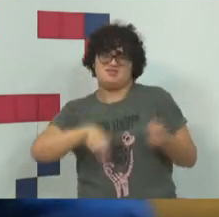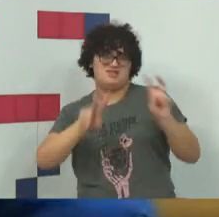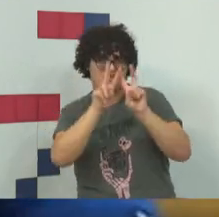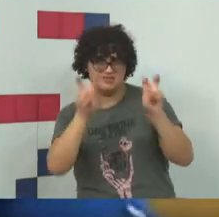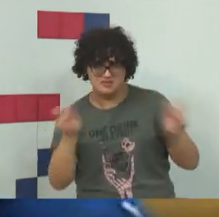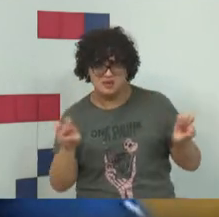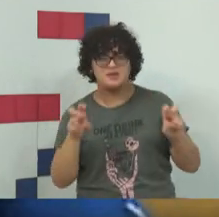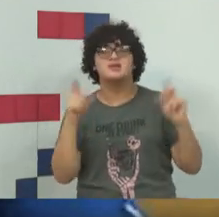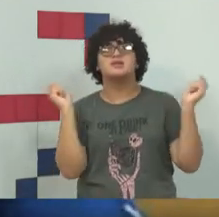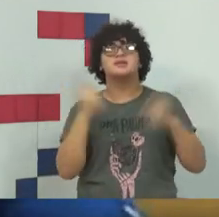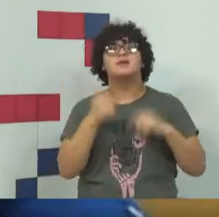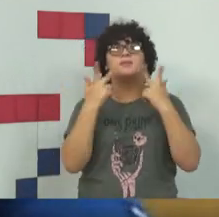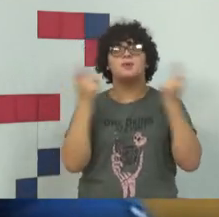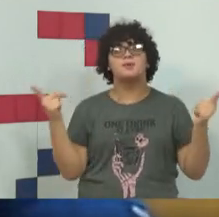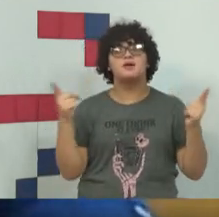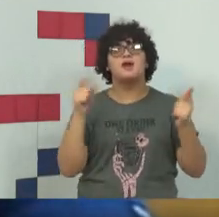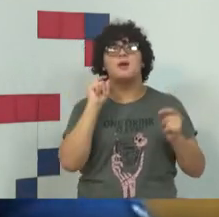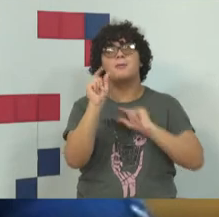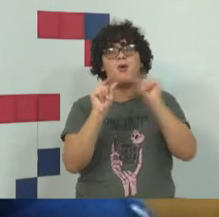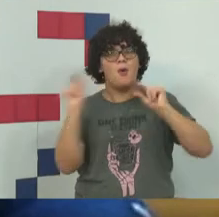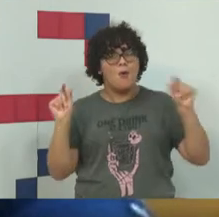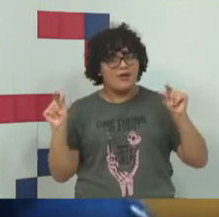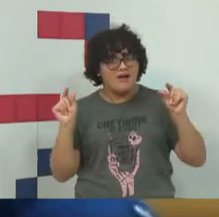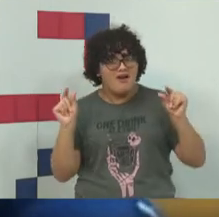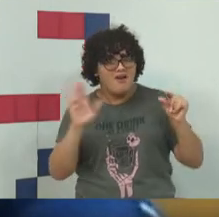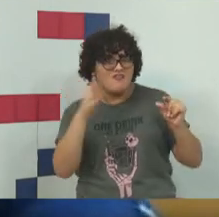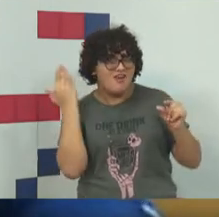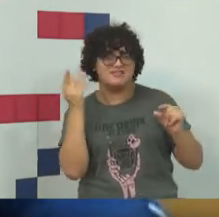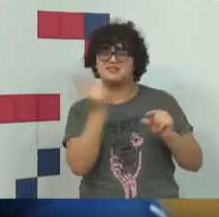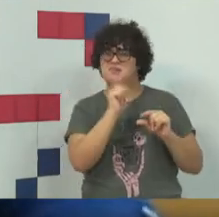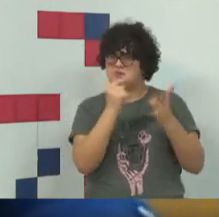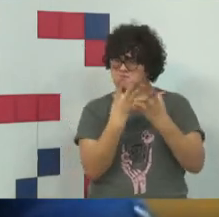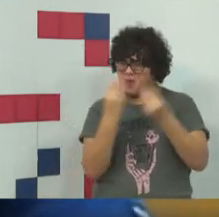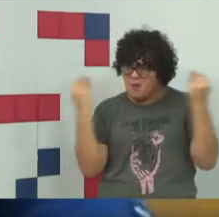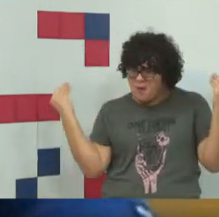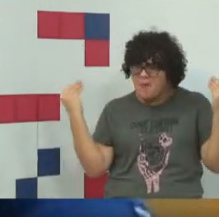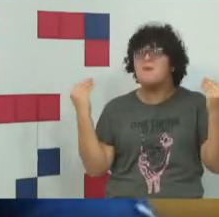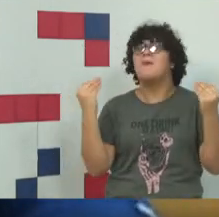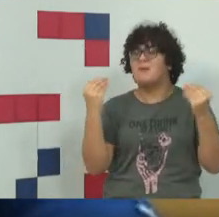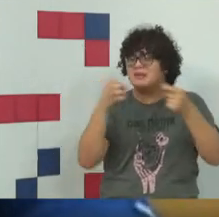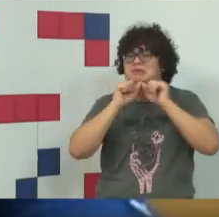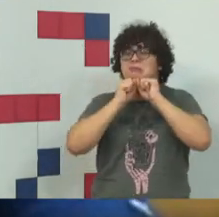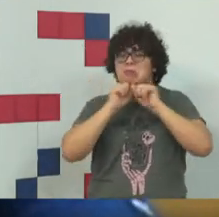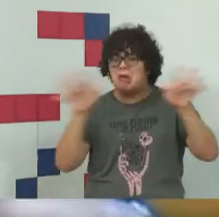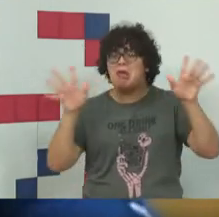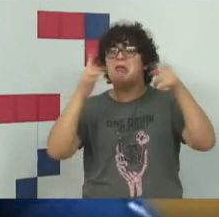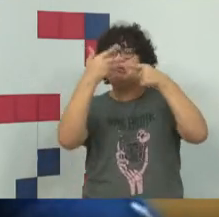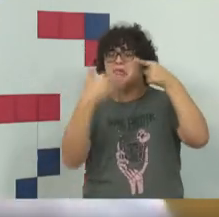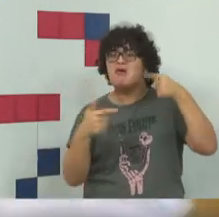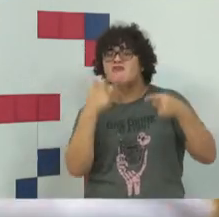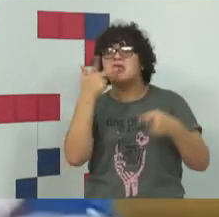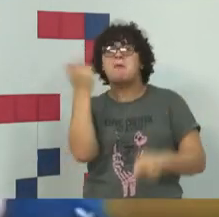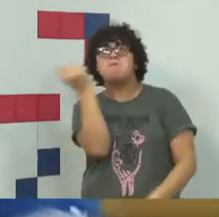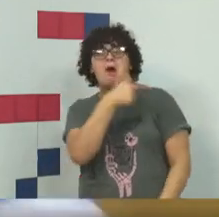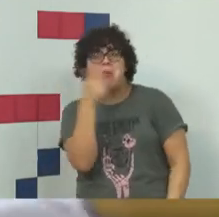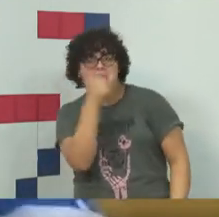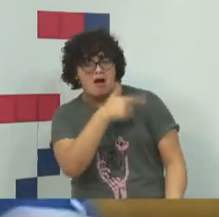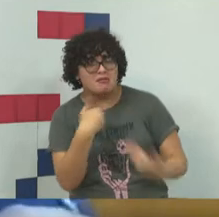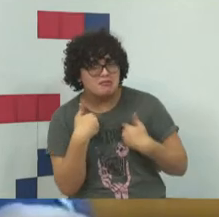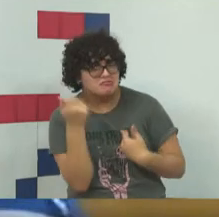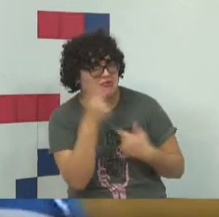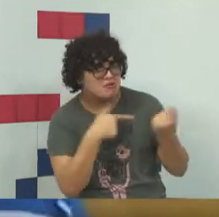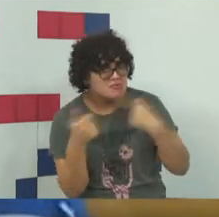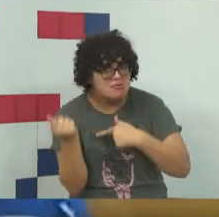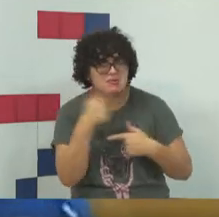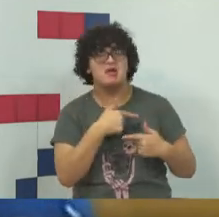normalmente, não são poucas, né, são muitas, a gente vai colocando tudo isso num banco, né, pra que